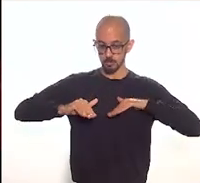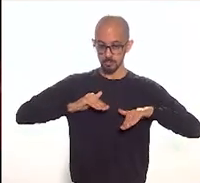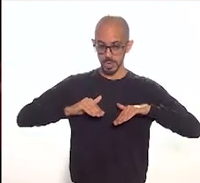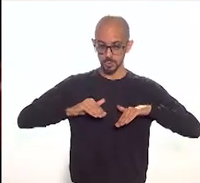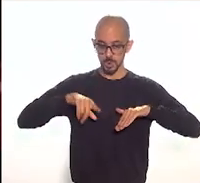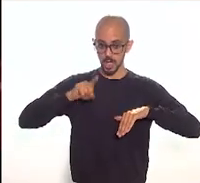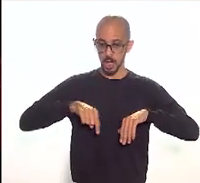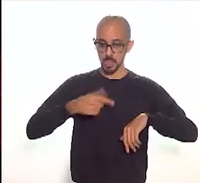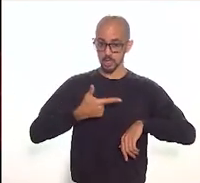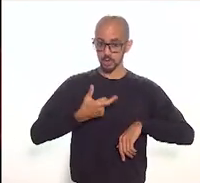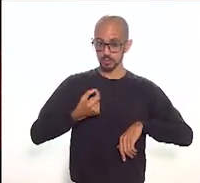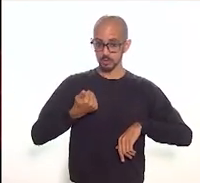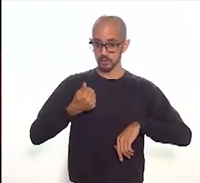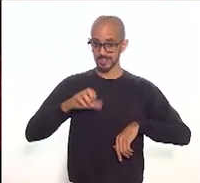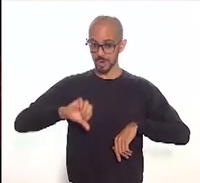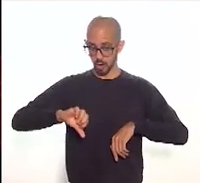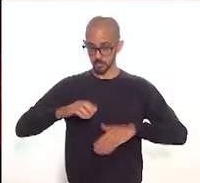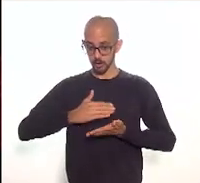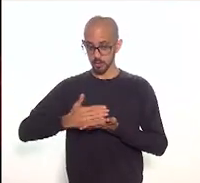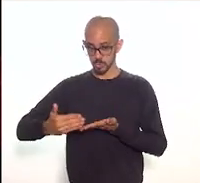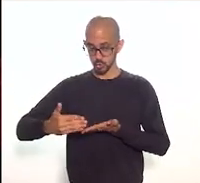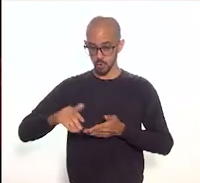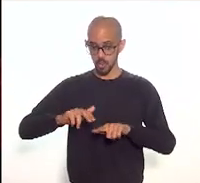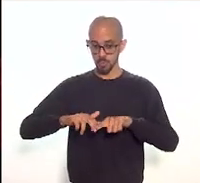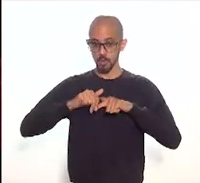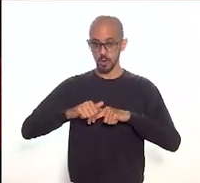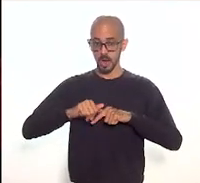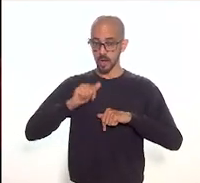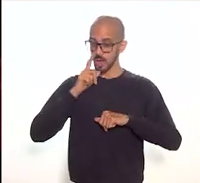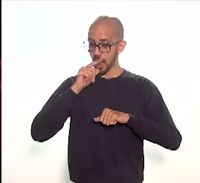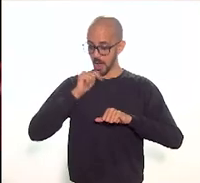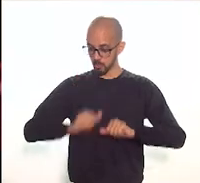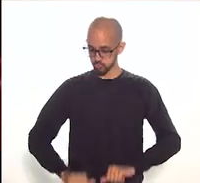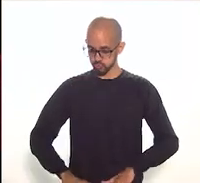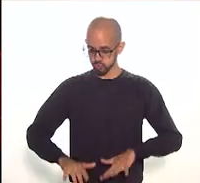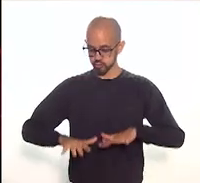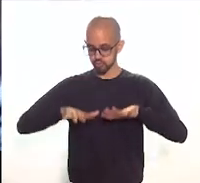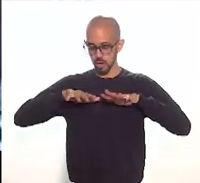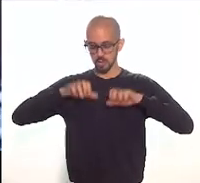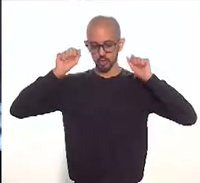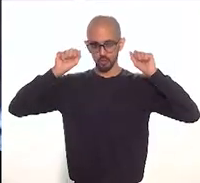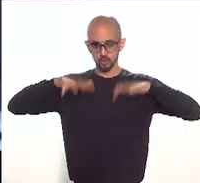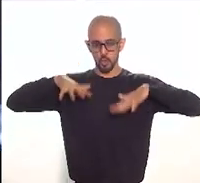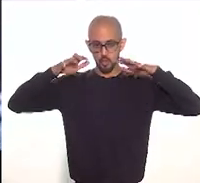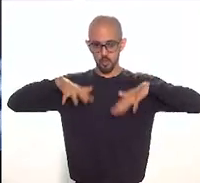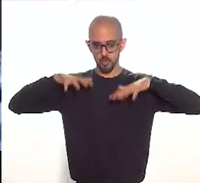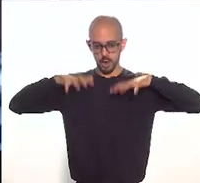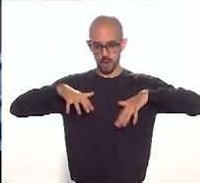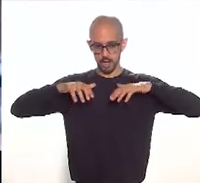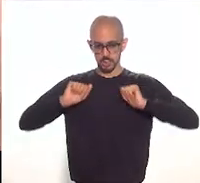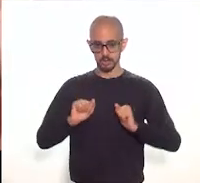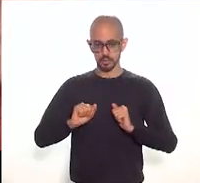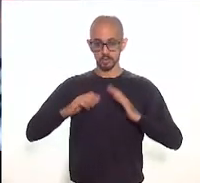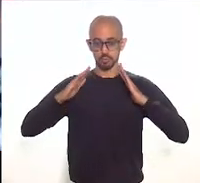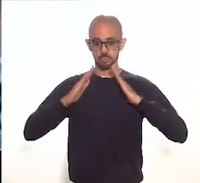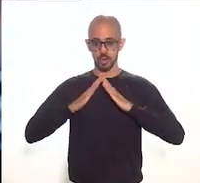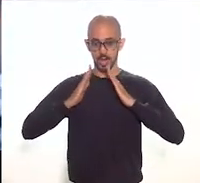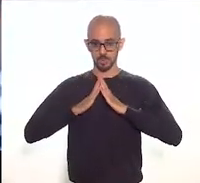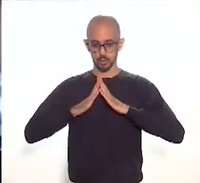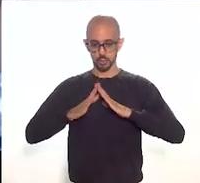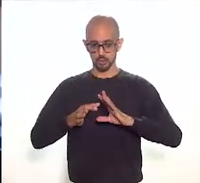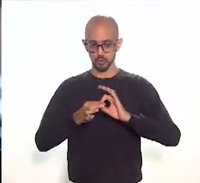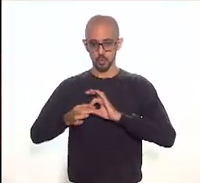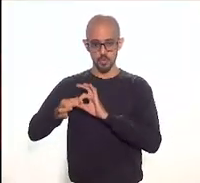2019 por conta das enchentes do bairro né os moradores se uniram